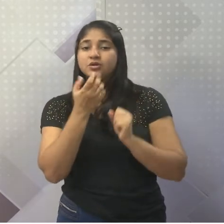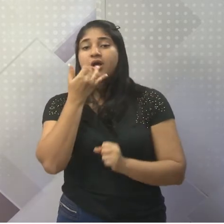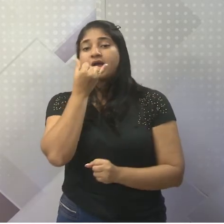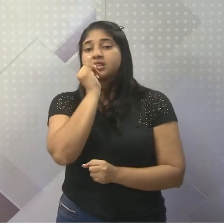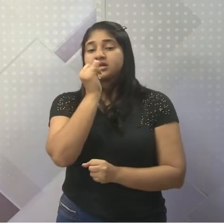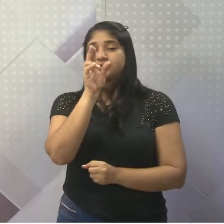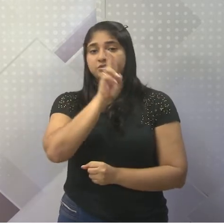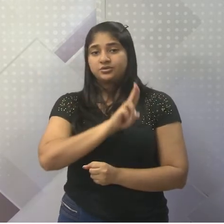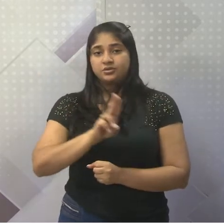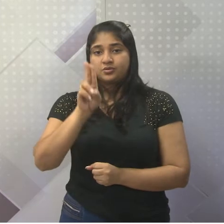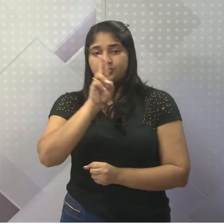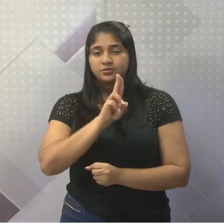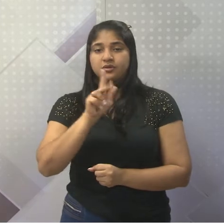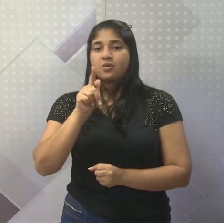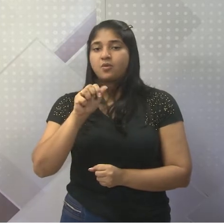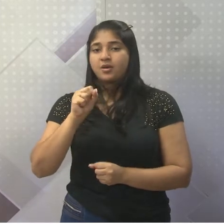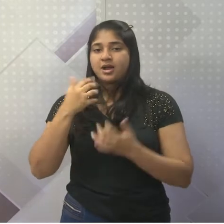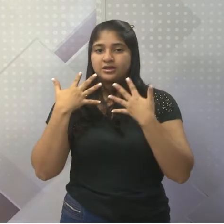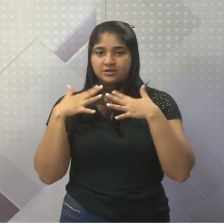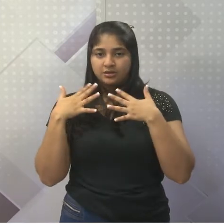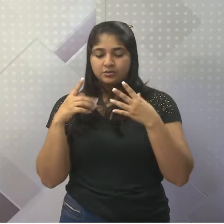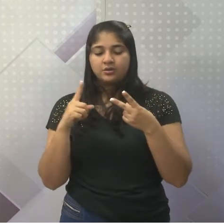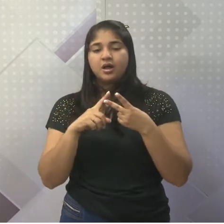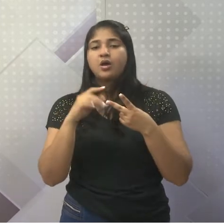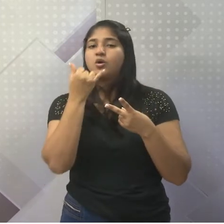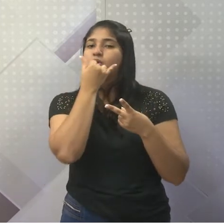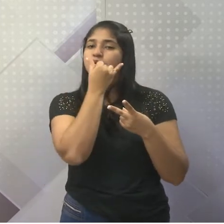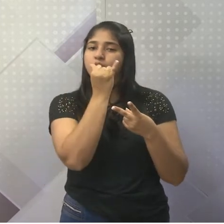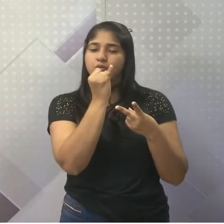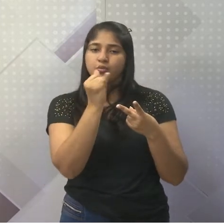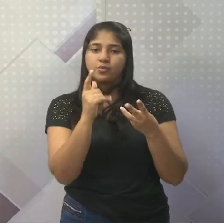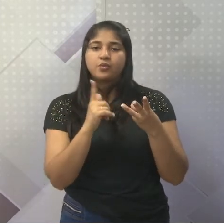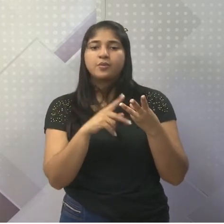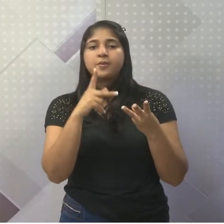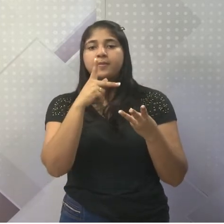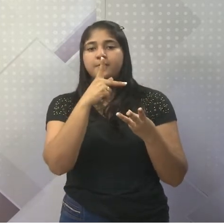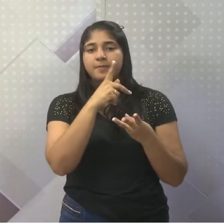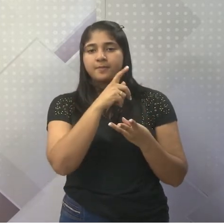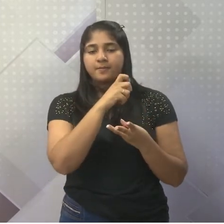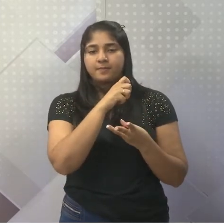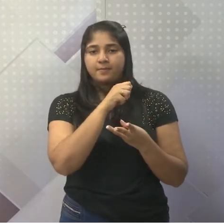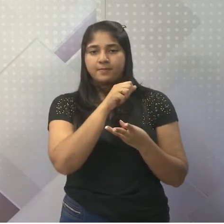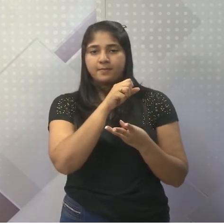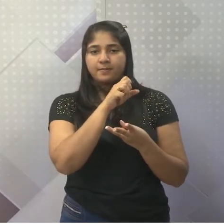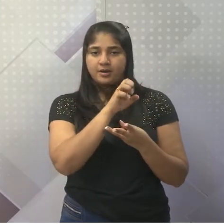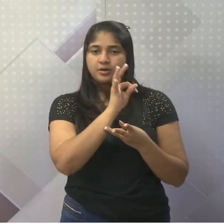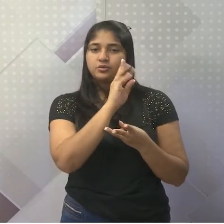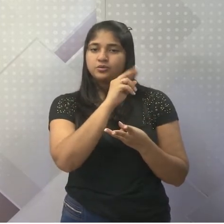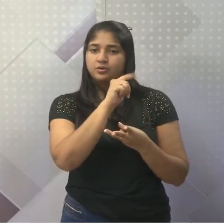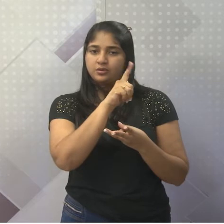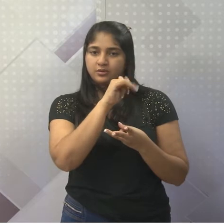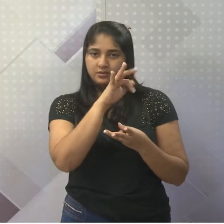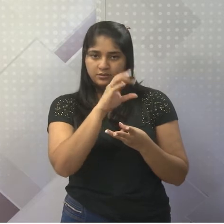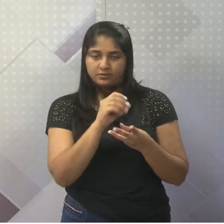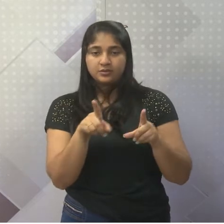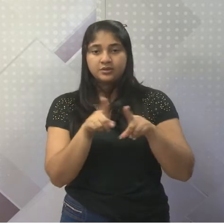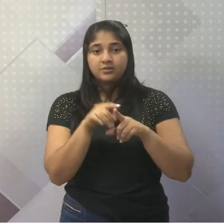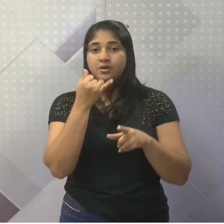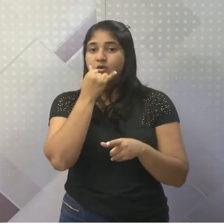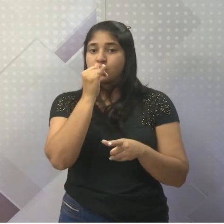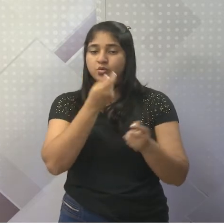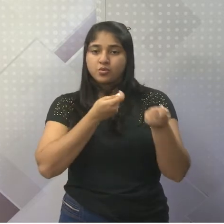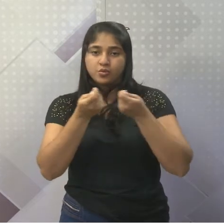utilizadas lá, é o gás natural, a hidrelétrica e o petróleo. Além de ter o domínio da energia